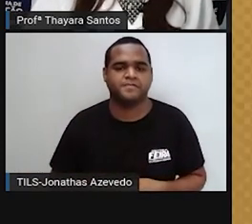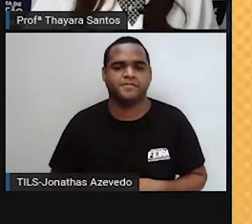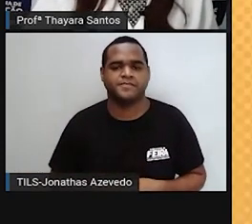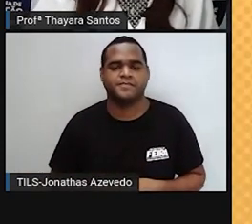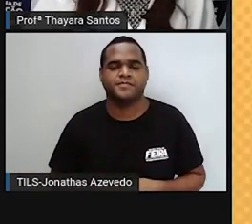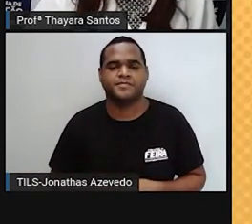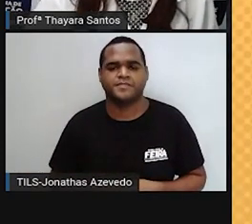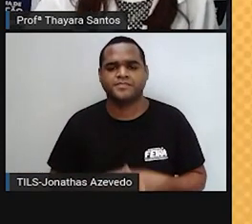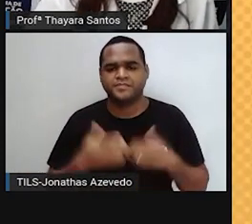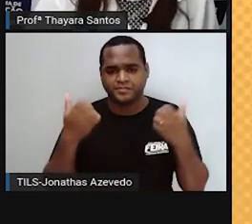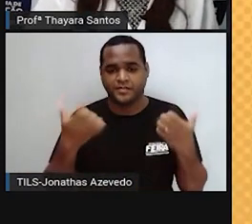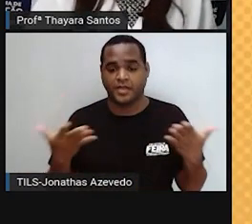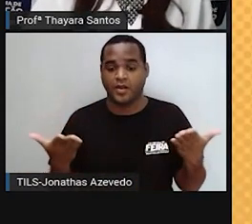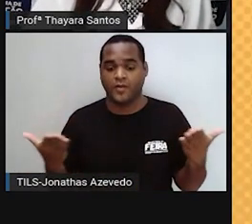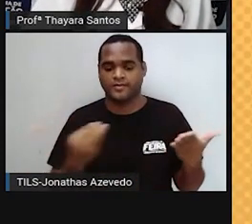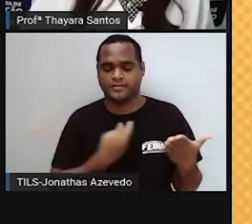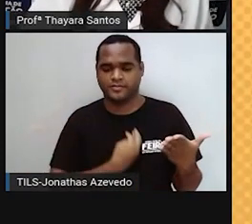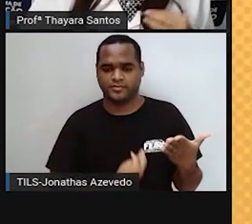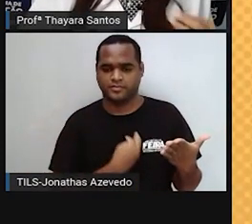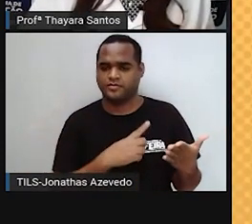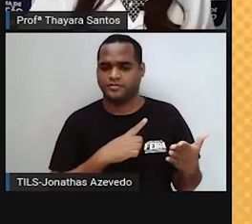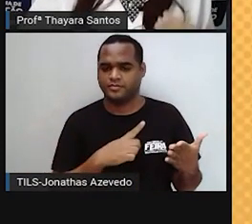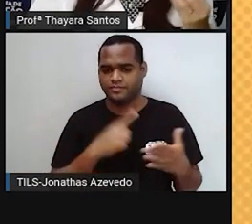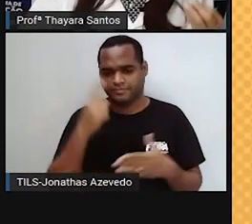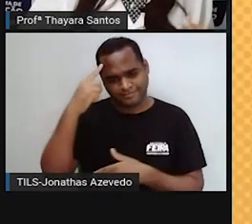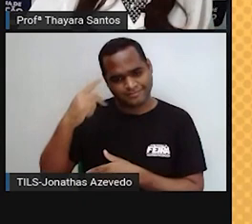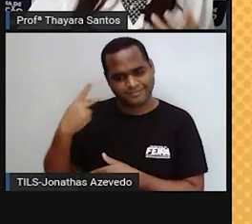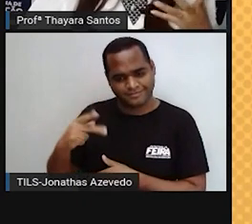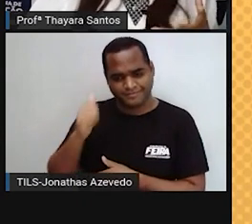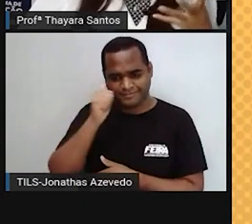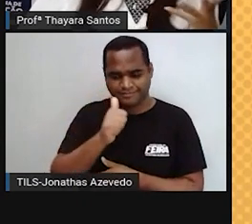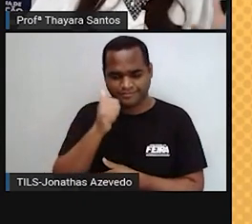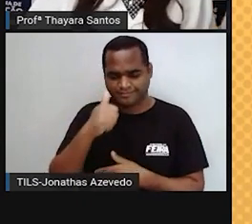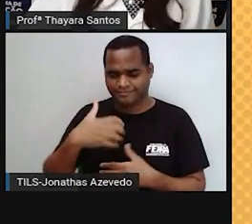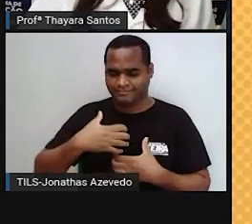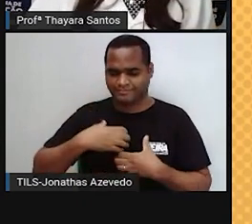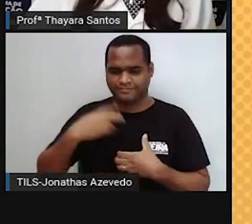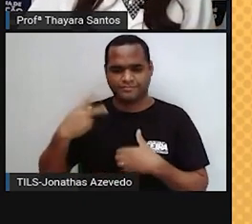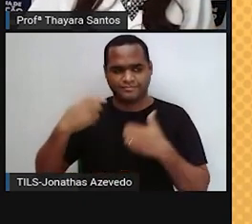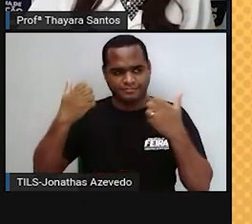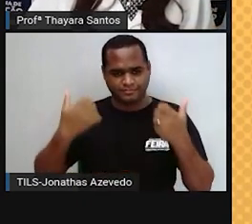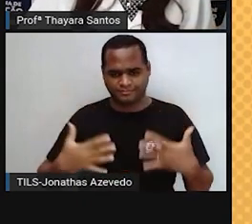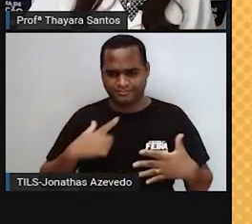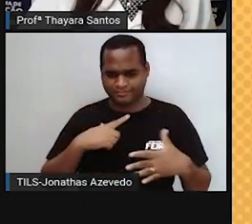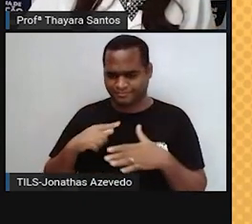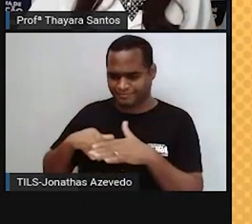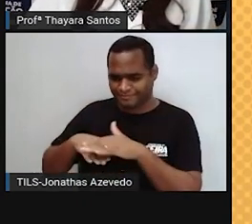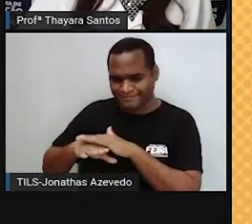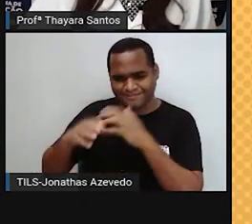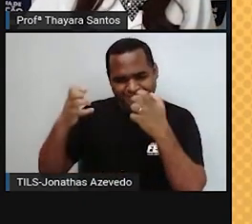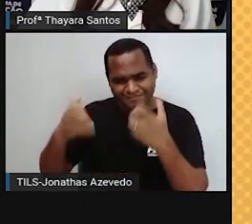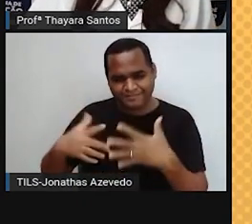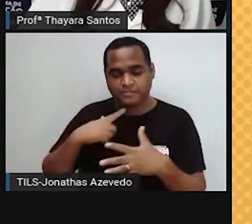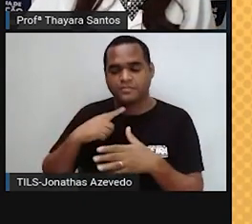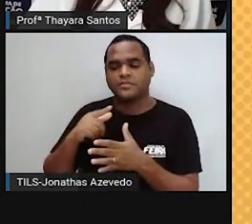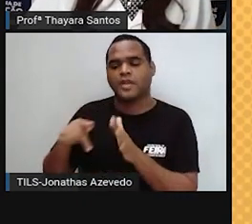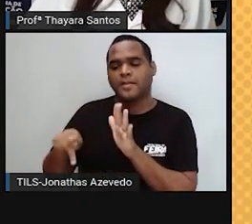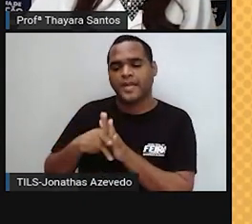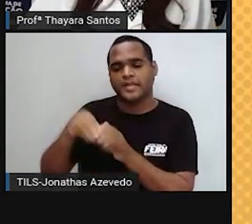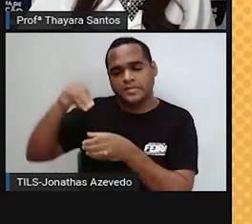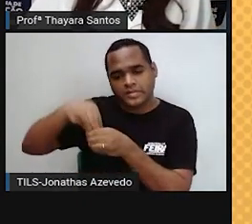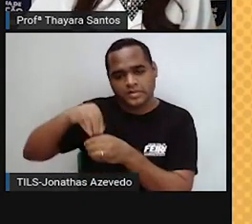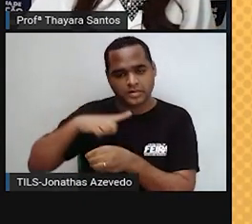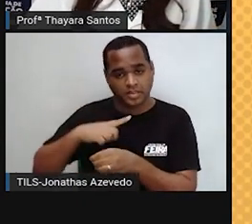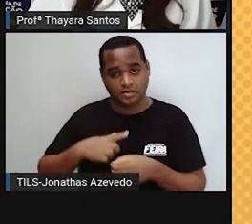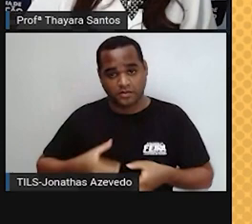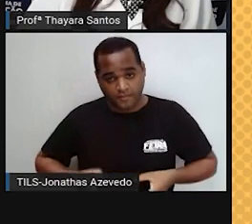Agora, gente vai ver a estrutura reprodutiva feminina internamente. Então, internamente, a gente tem um par